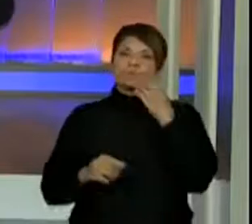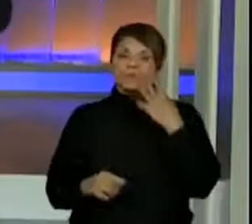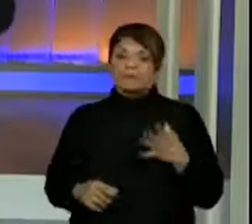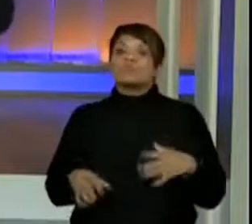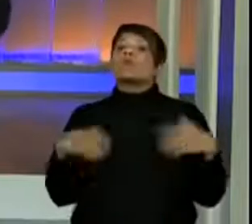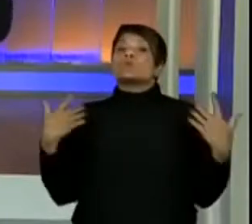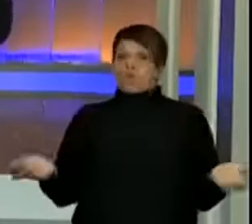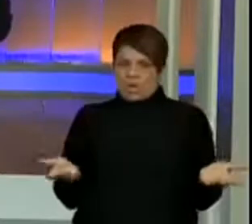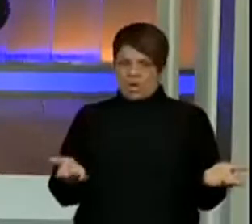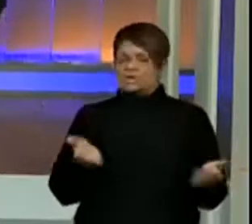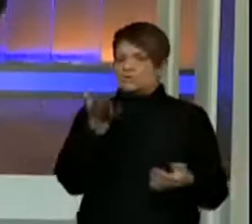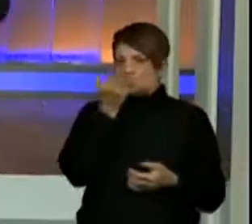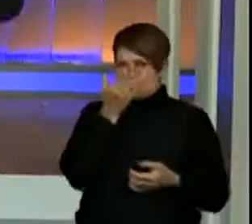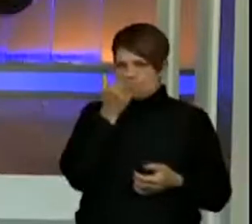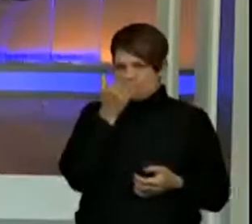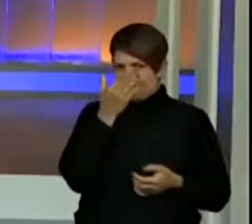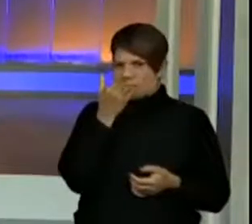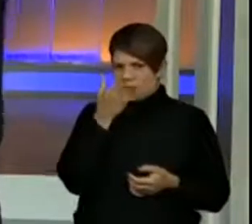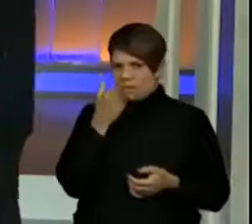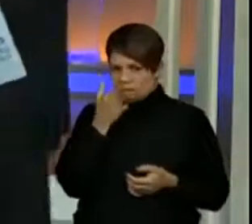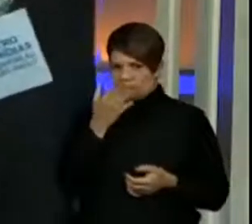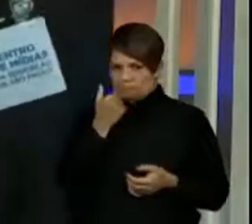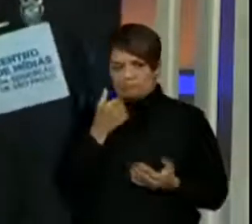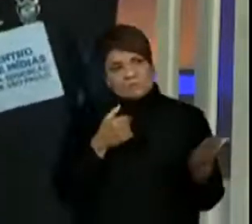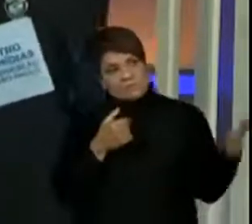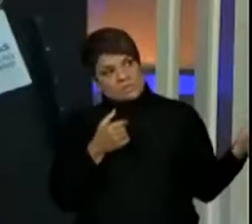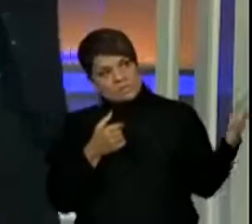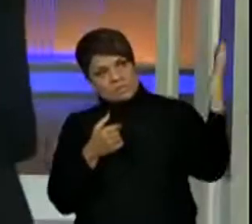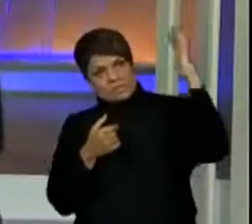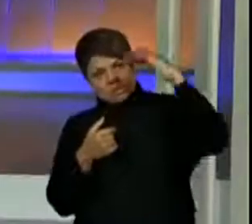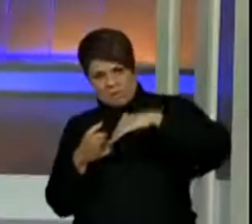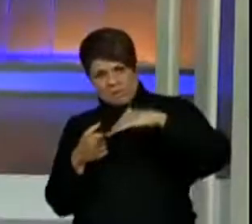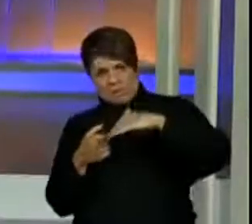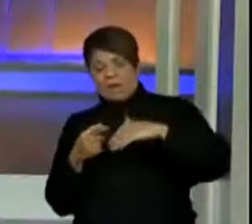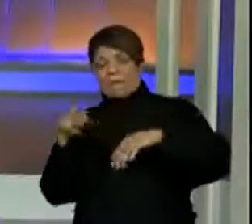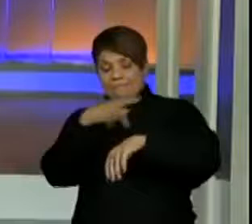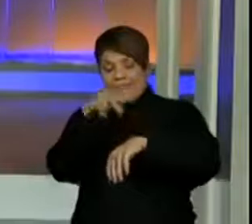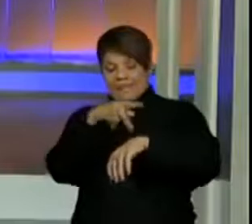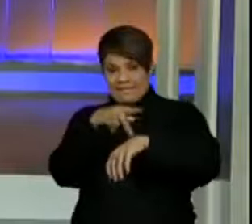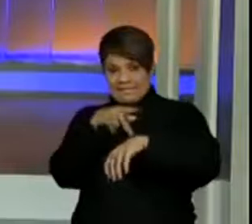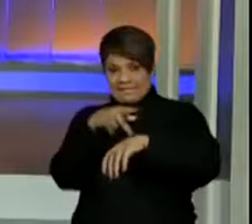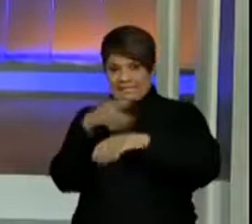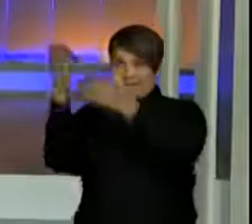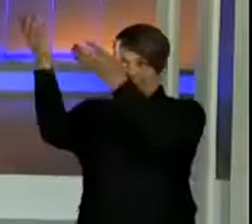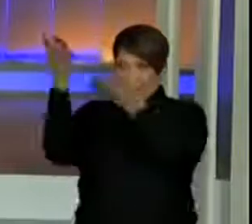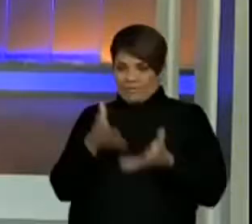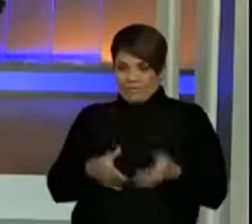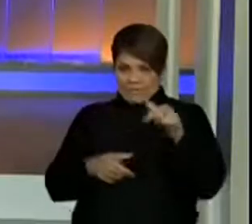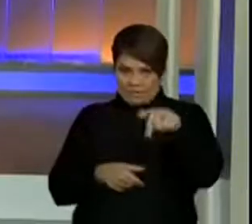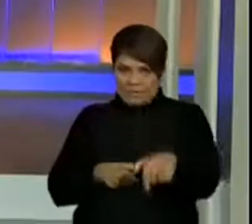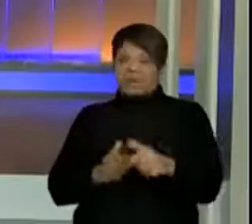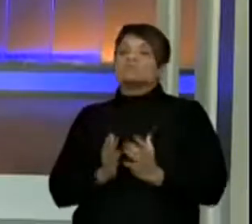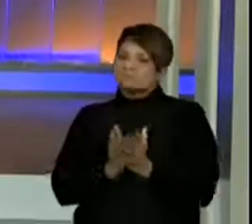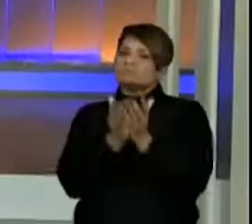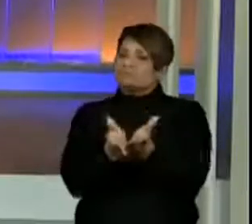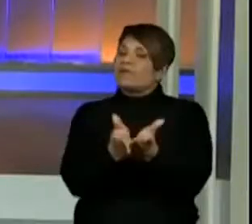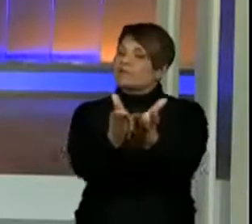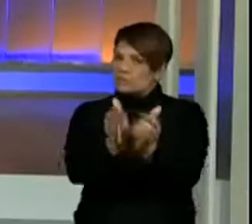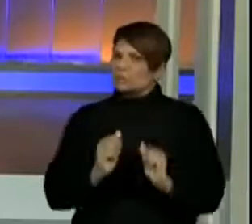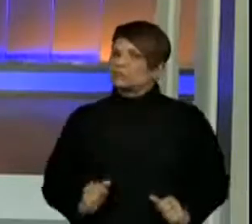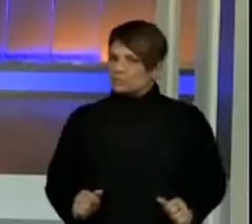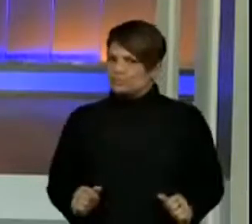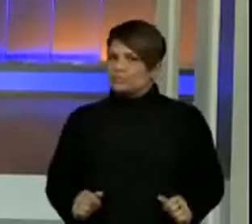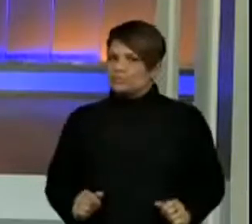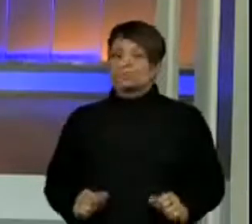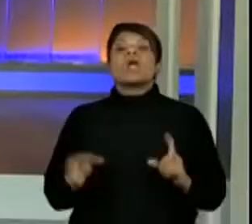recebe comida, alimento que vem de fora do nosso país para cá, ele vem de navio. A